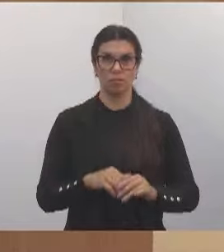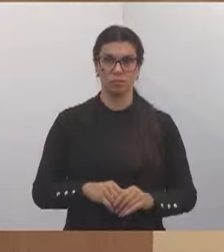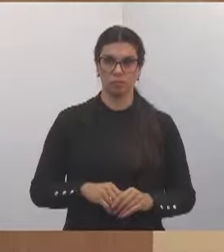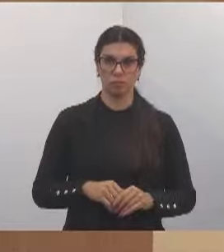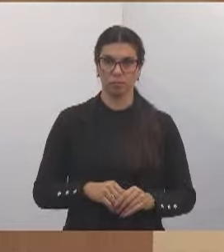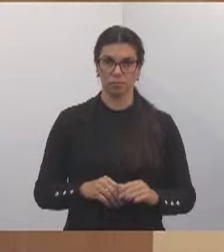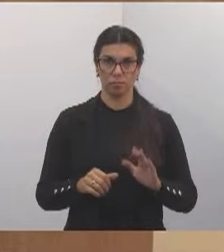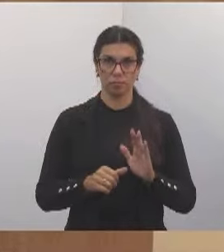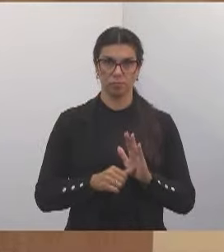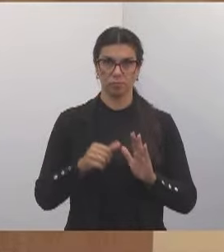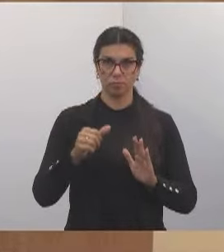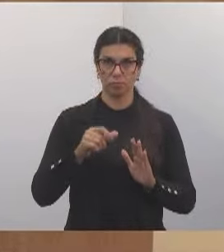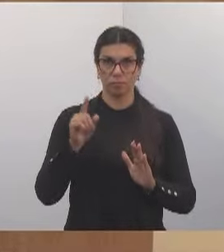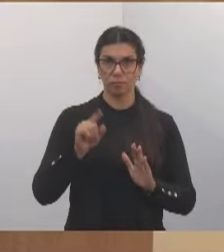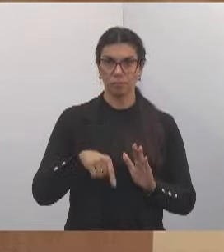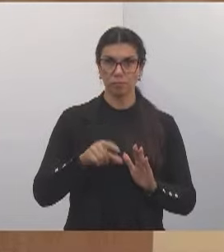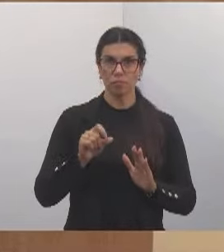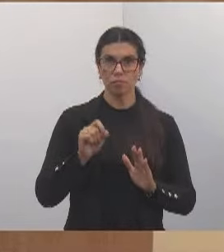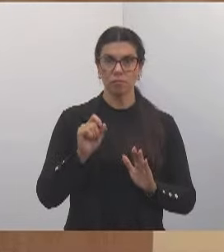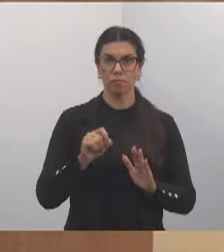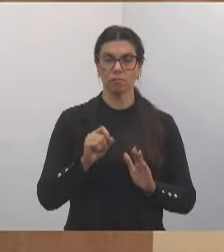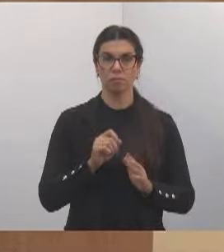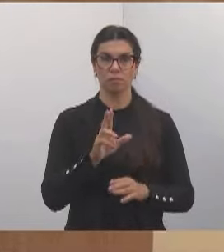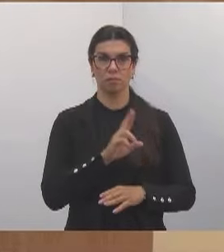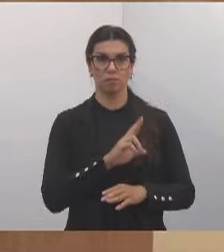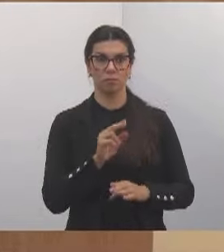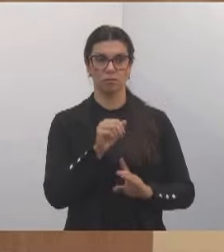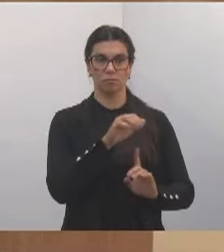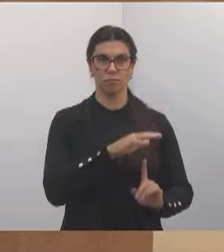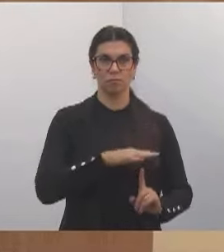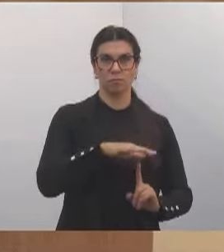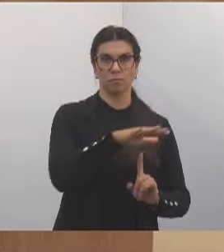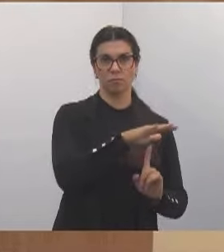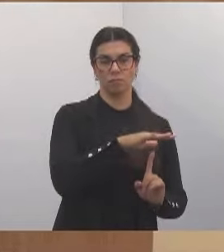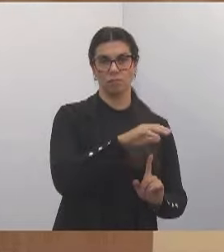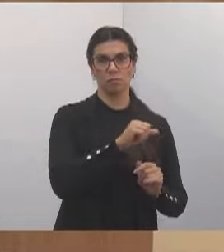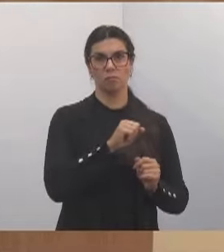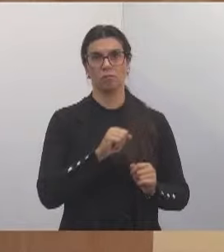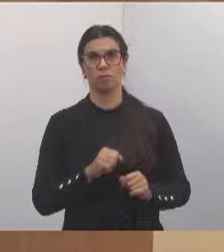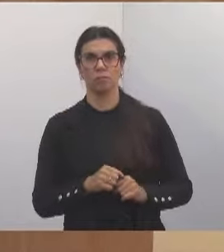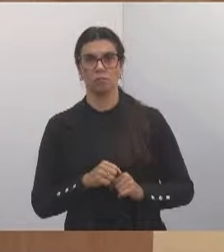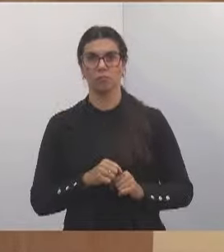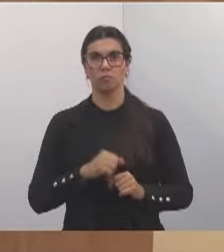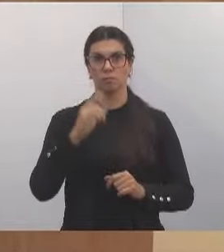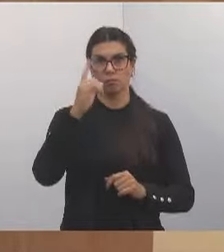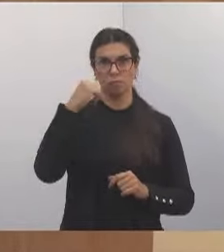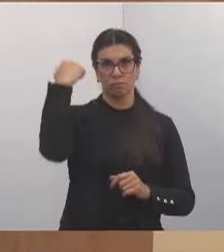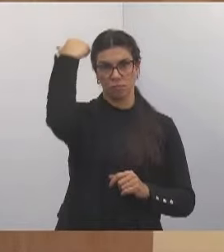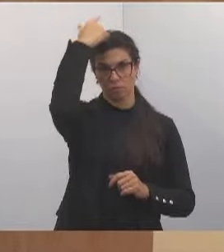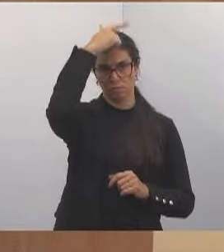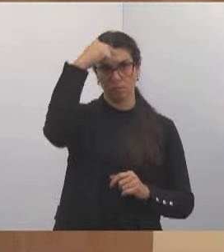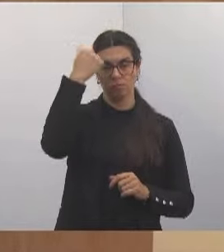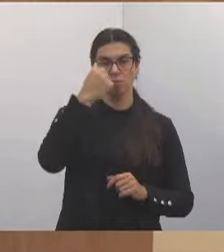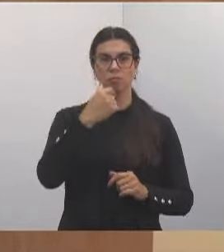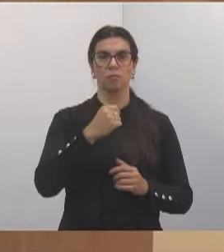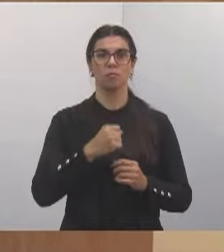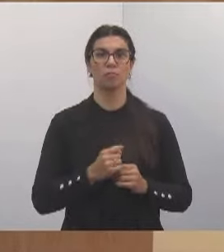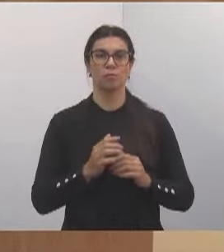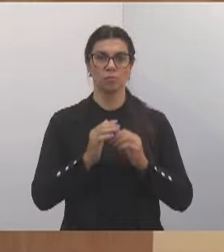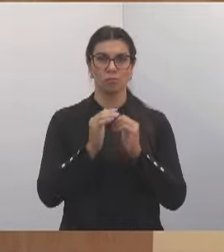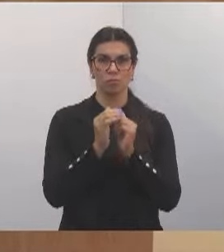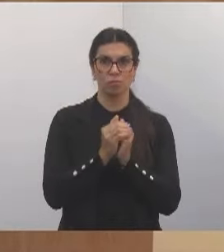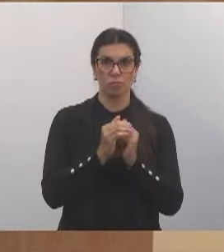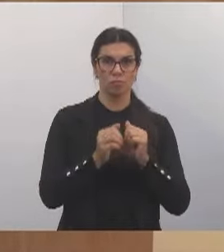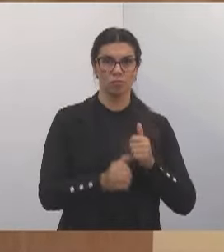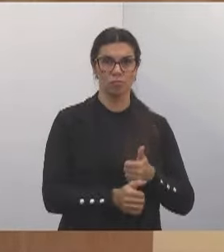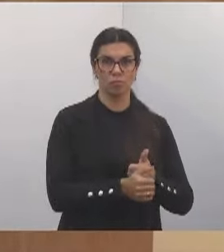O primeiro deles foi a nomeação da Praça São João Maria Vianney, que fica ali na rotatória, no entroncamento junto